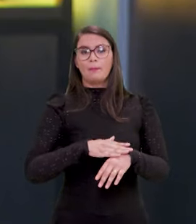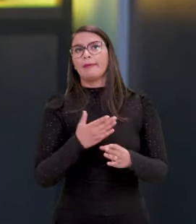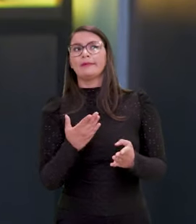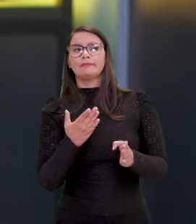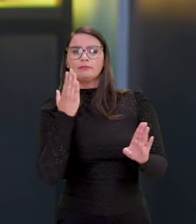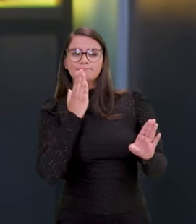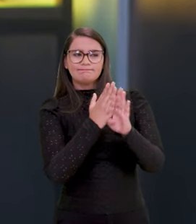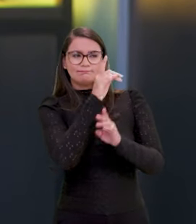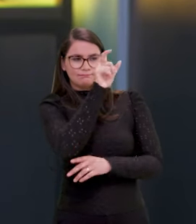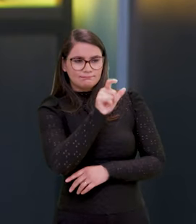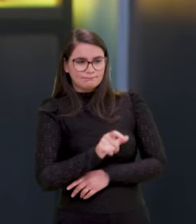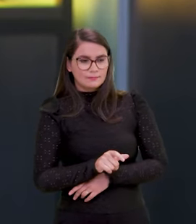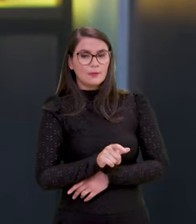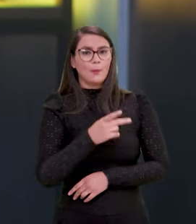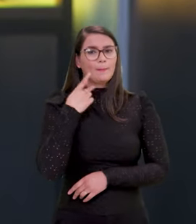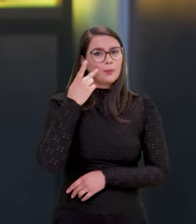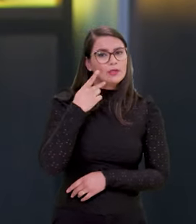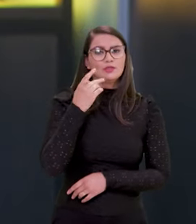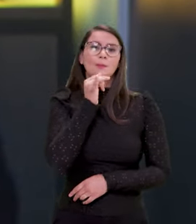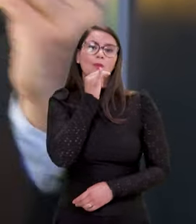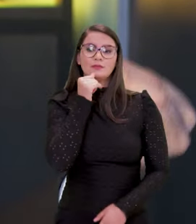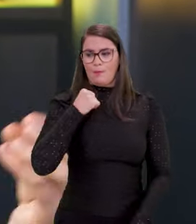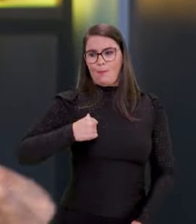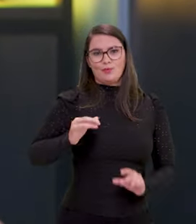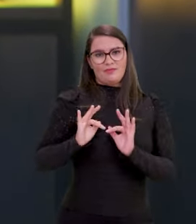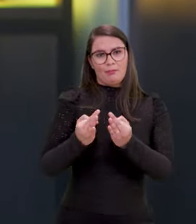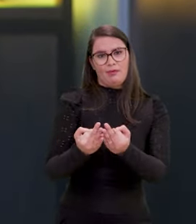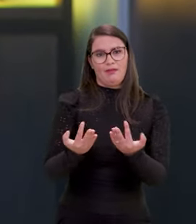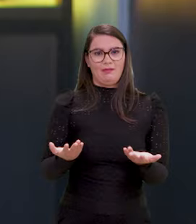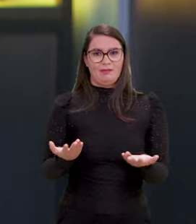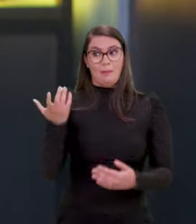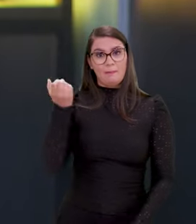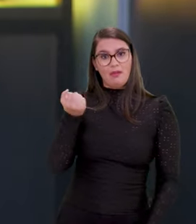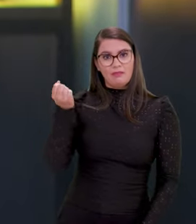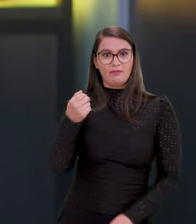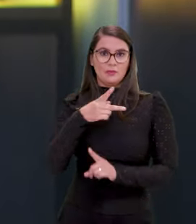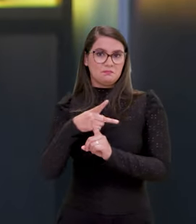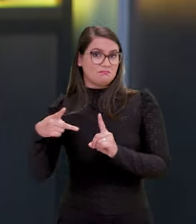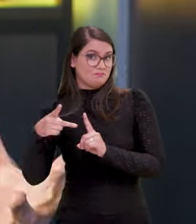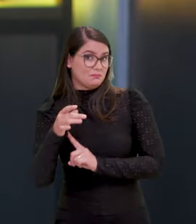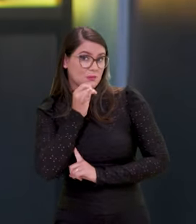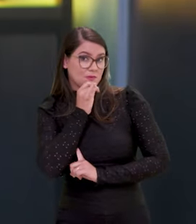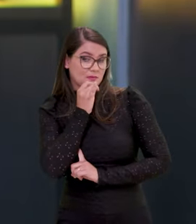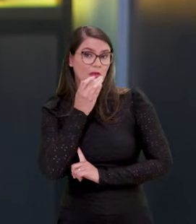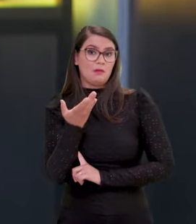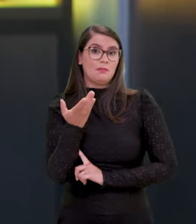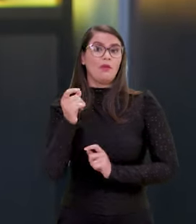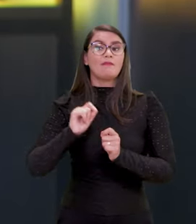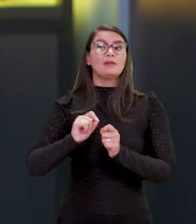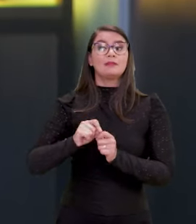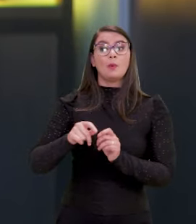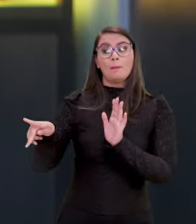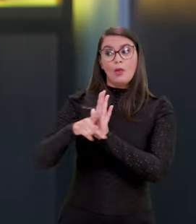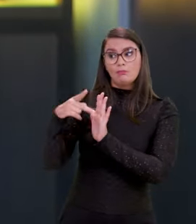fazendo uma identificação de uma política, de um Bolsa Família ou de um benefício previdenciário, por exemplo, você está